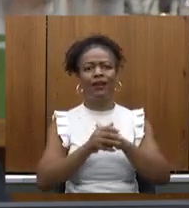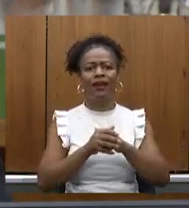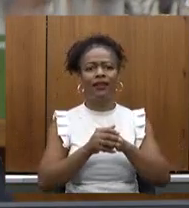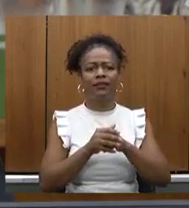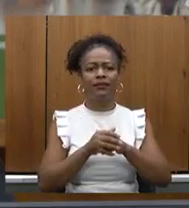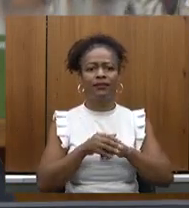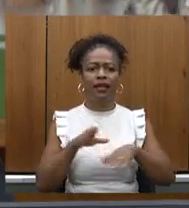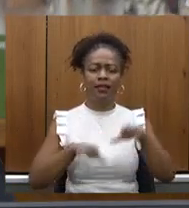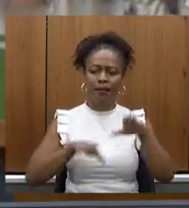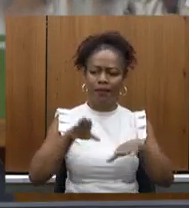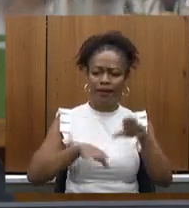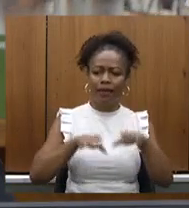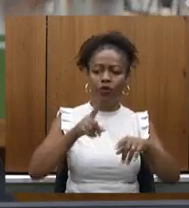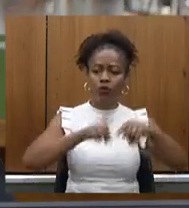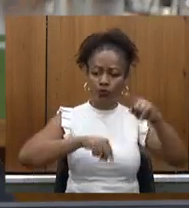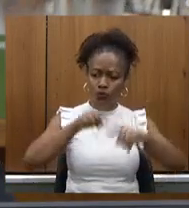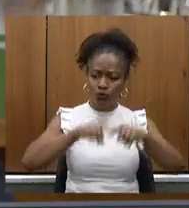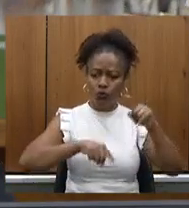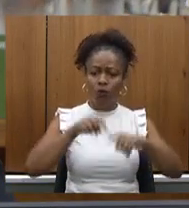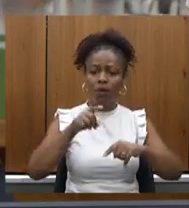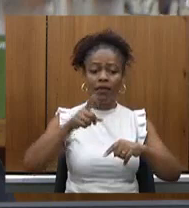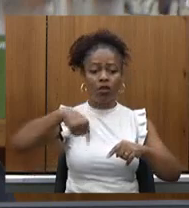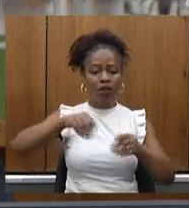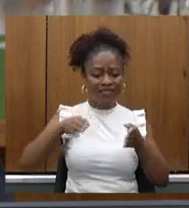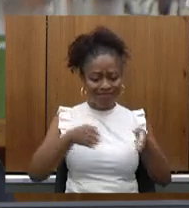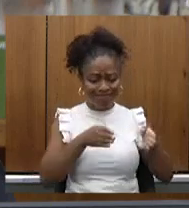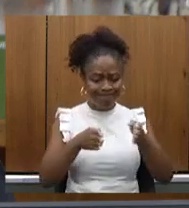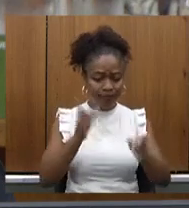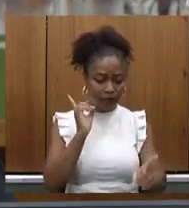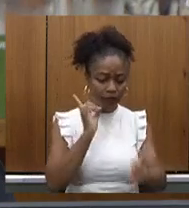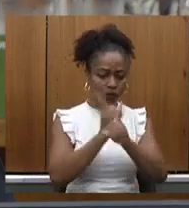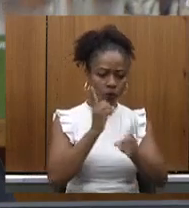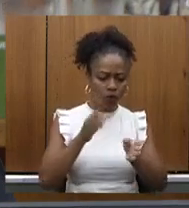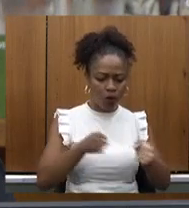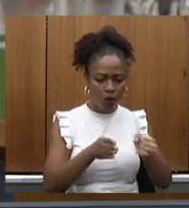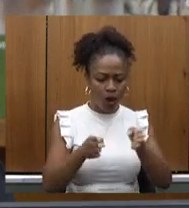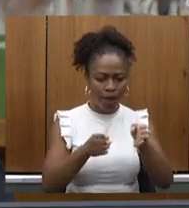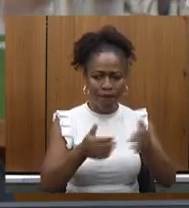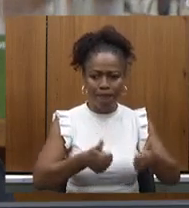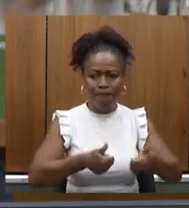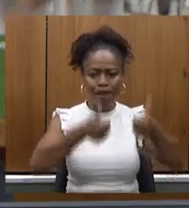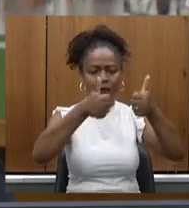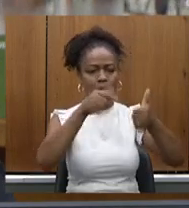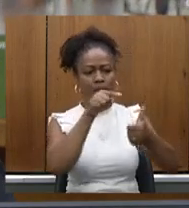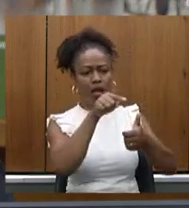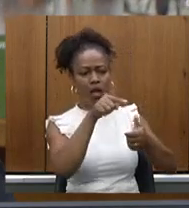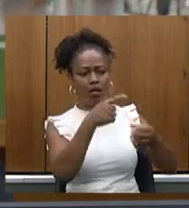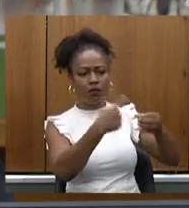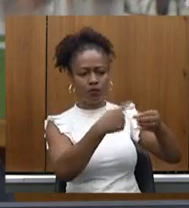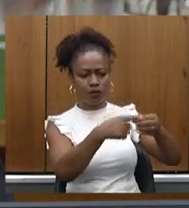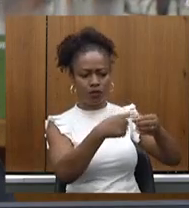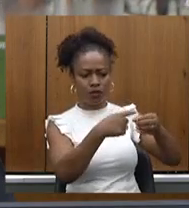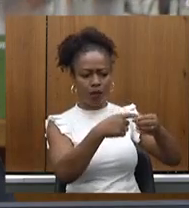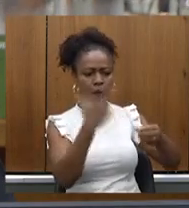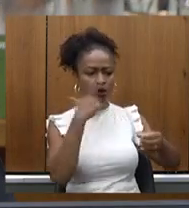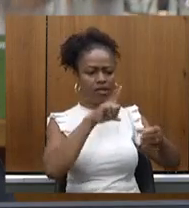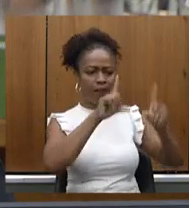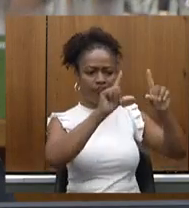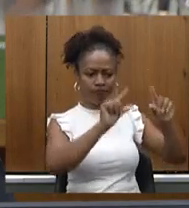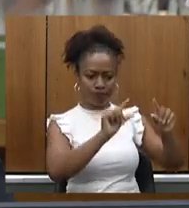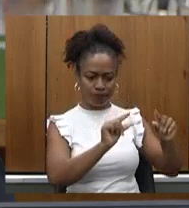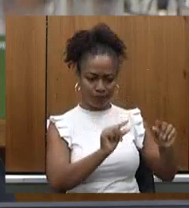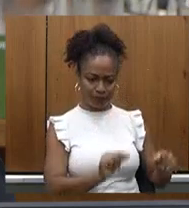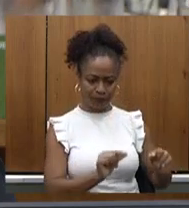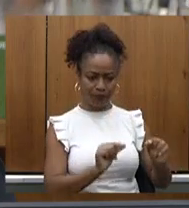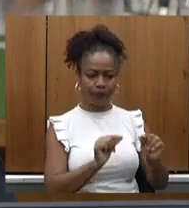instrumento, e a gente vai achar um caminho que seja melhor para que os municípios consigam executar, porque o nosso interesse